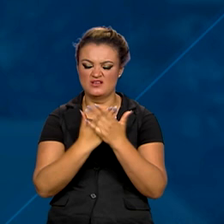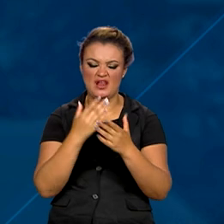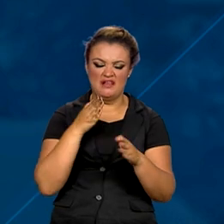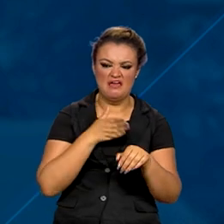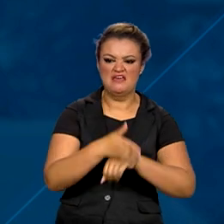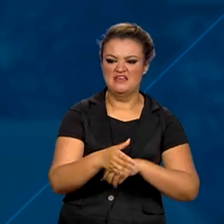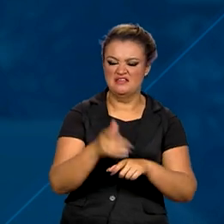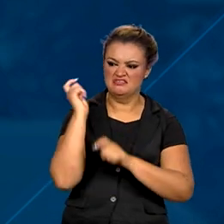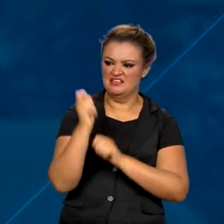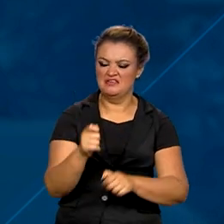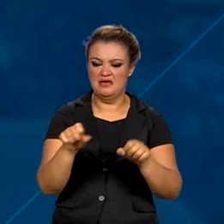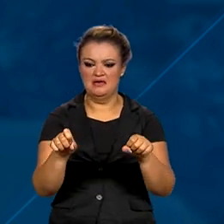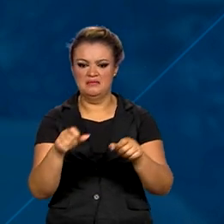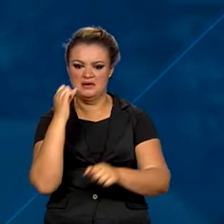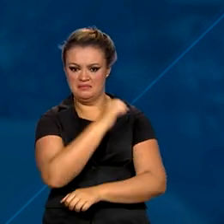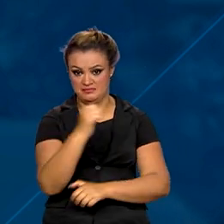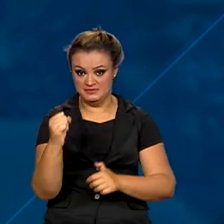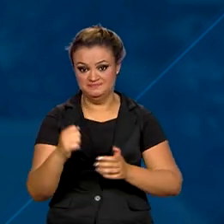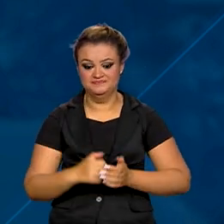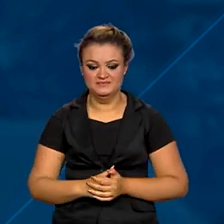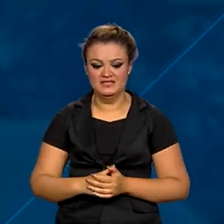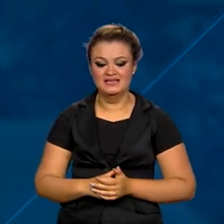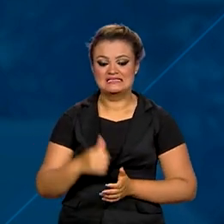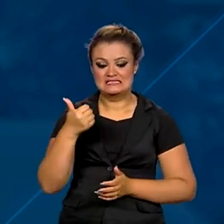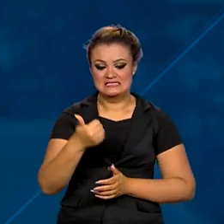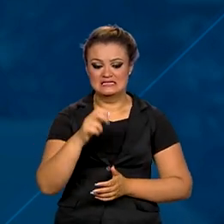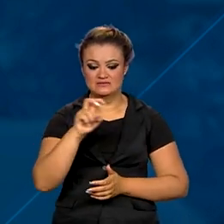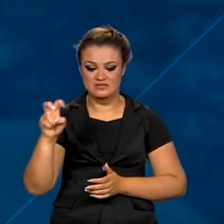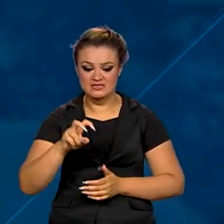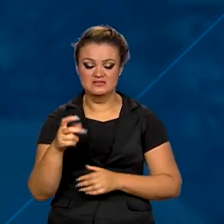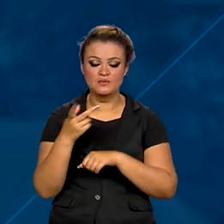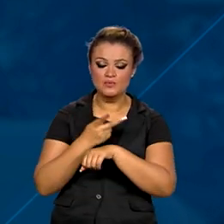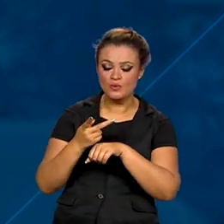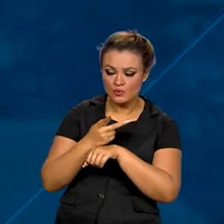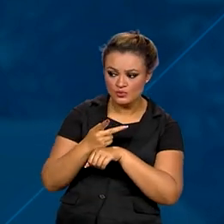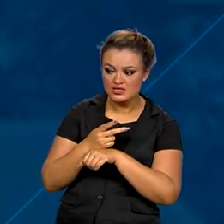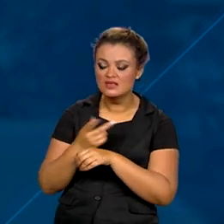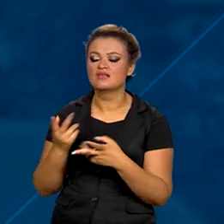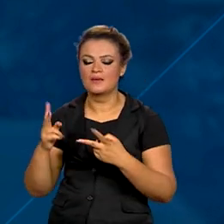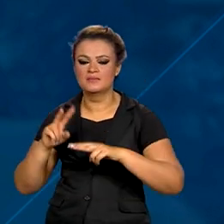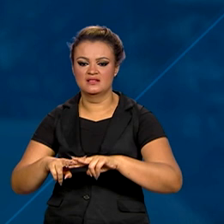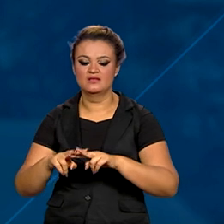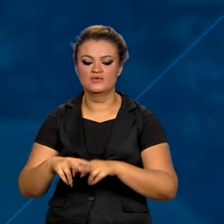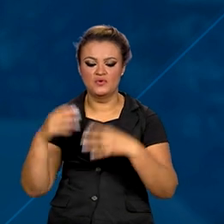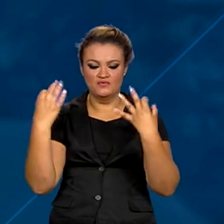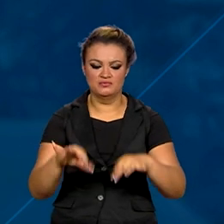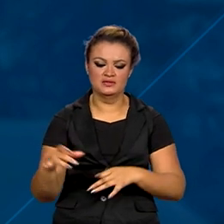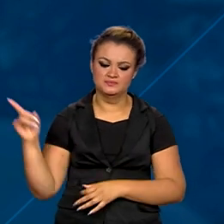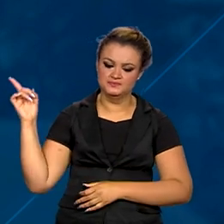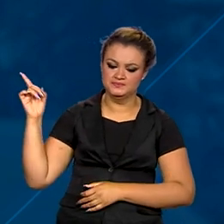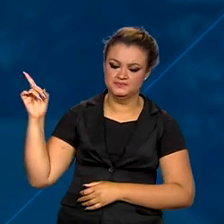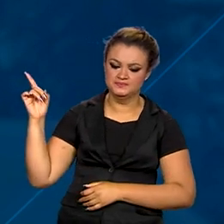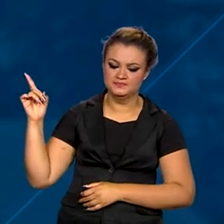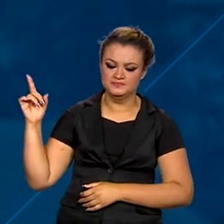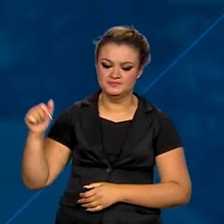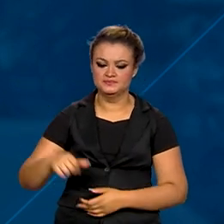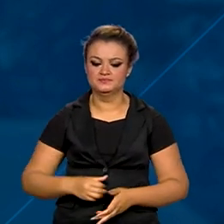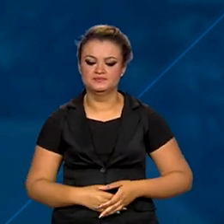escolas. Também foram realizadas 155 buscas e apreensões e registrados 1